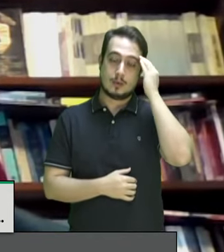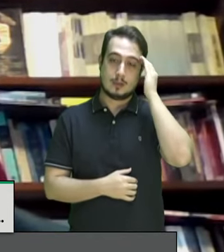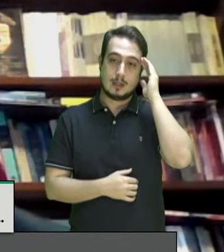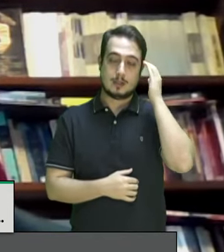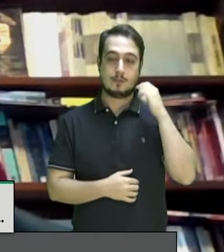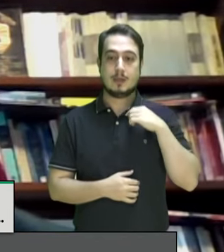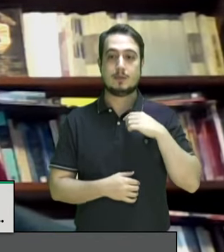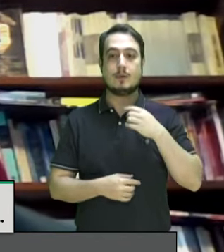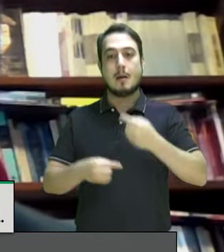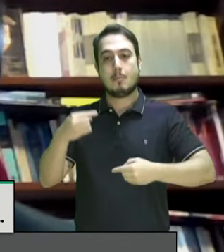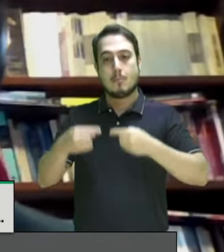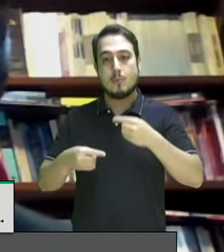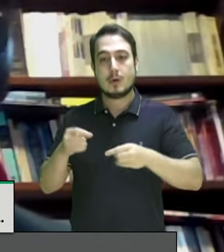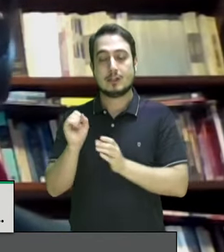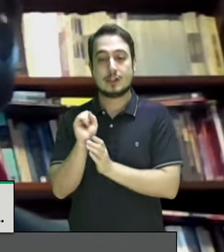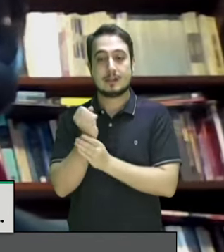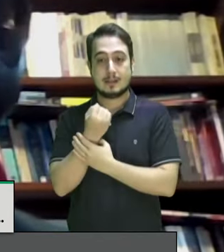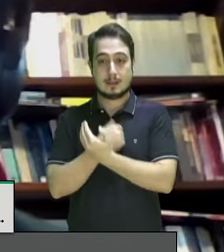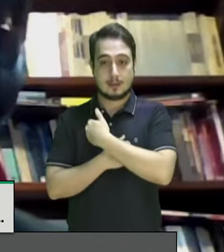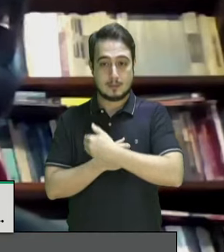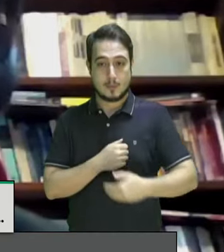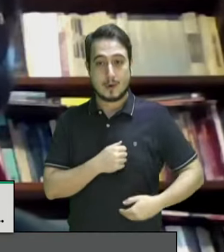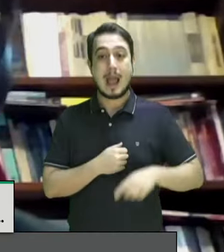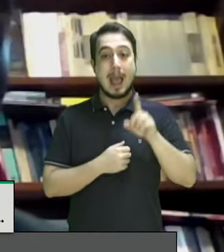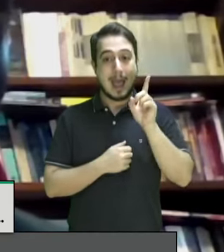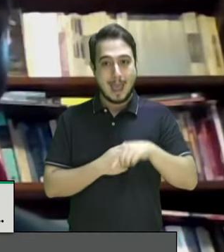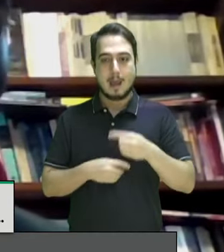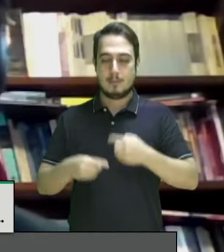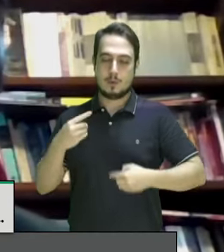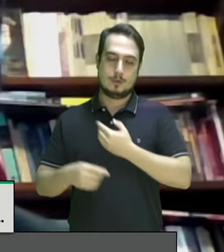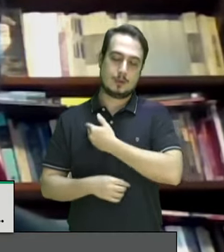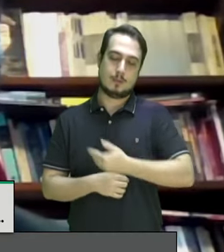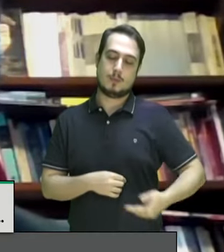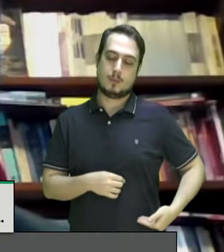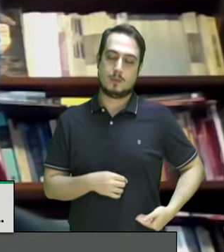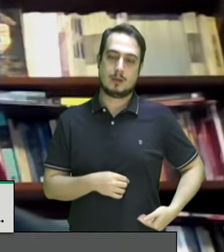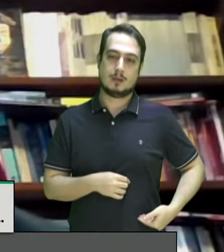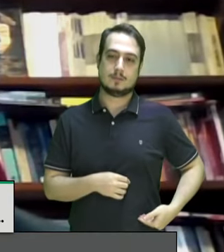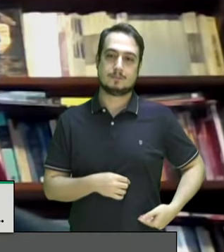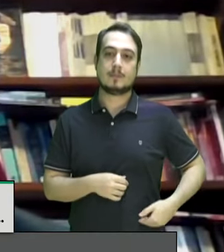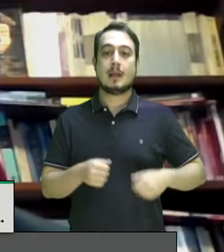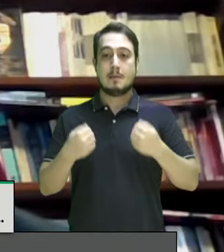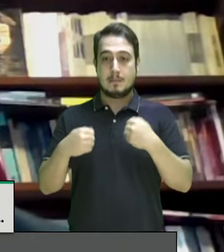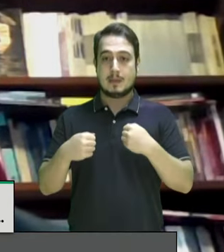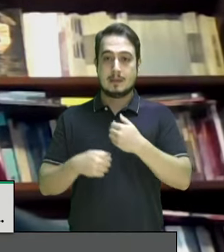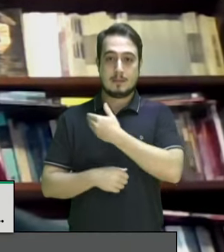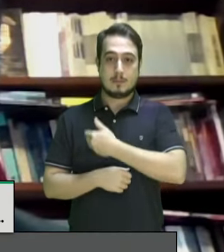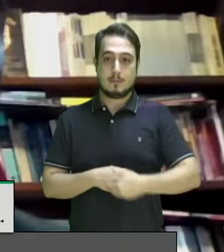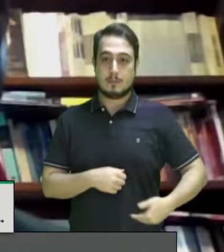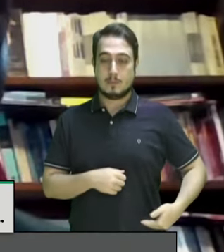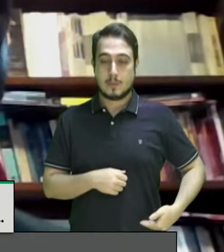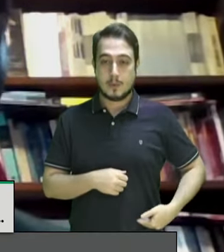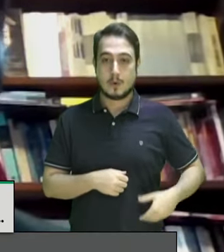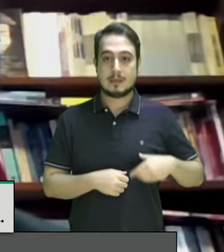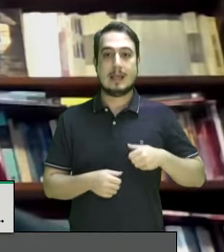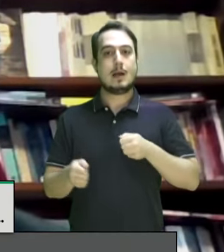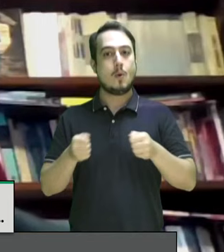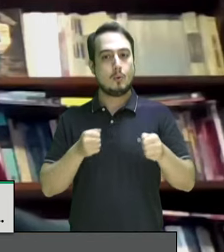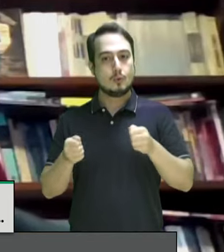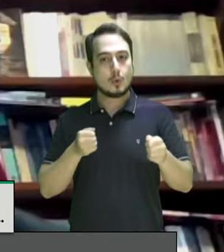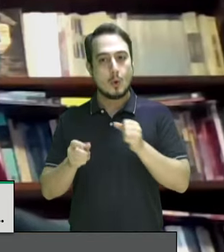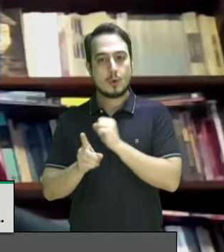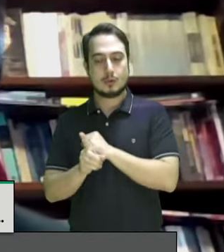política de segurança pública como uma política pública ou seja uma política pública necessariamente tem que contar com controle social